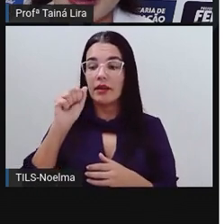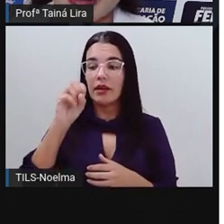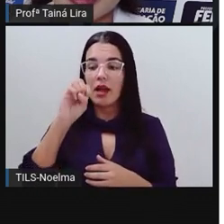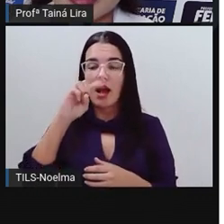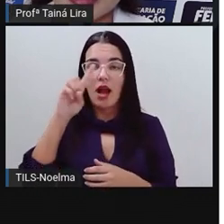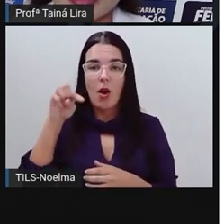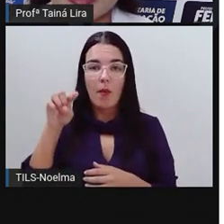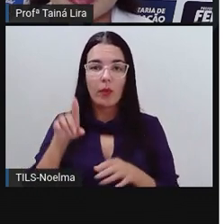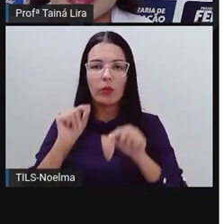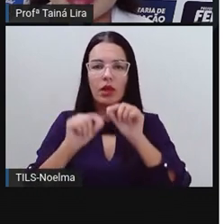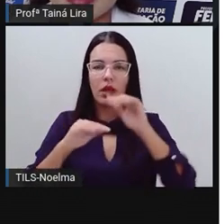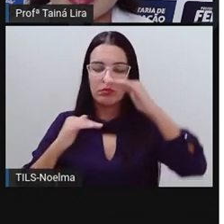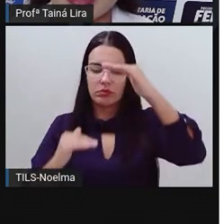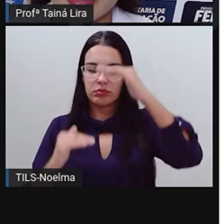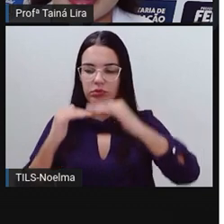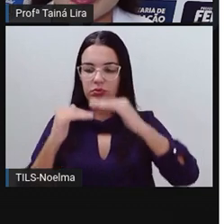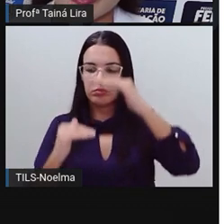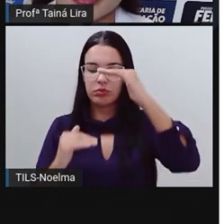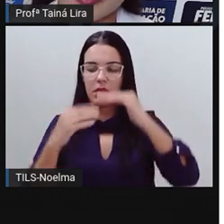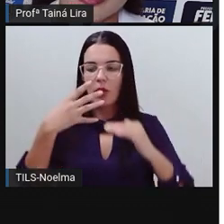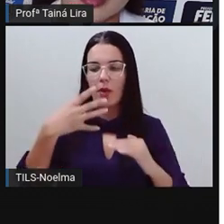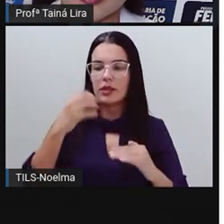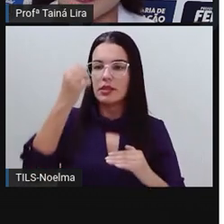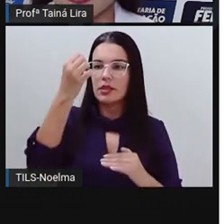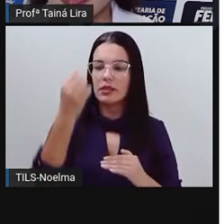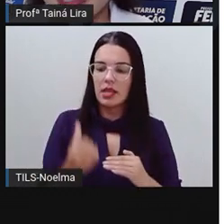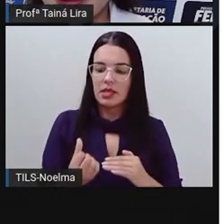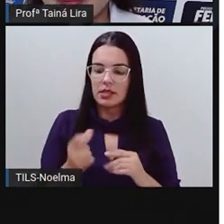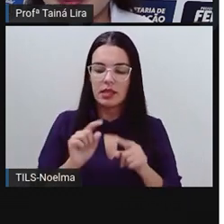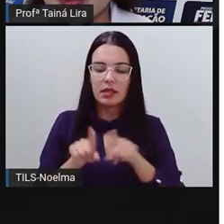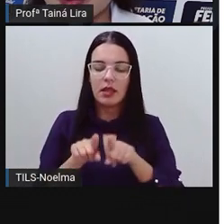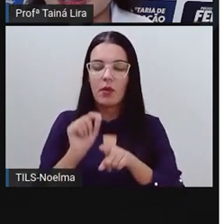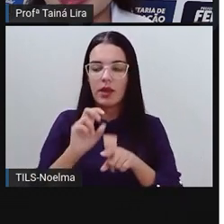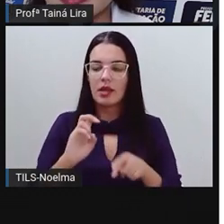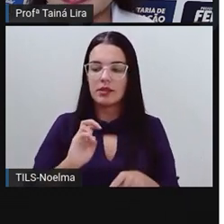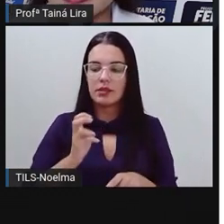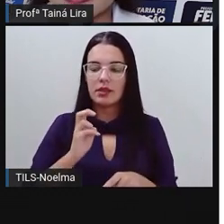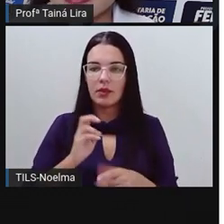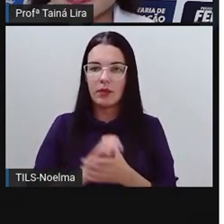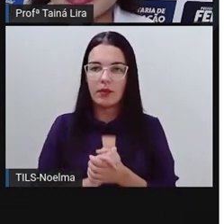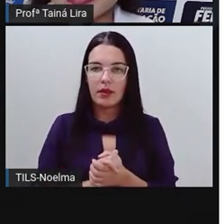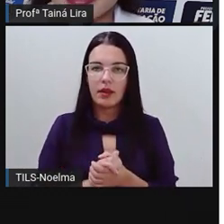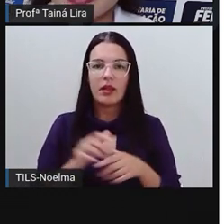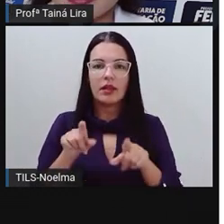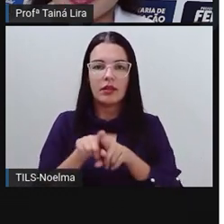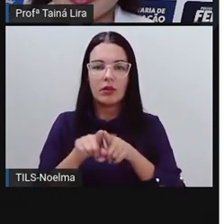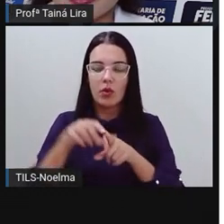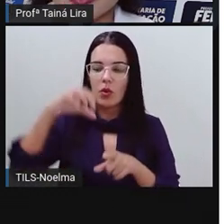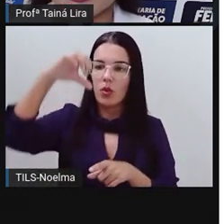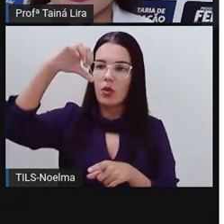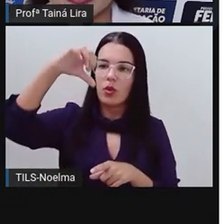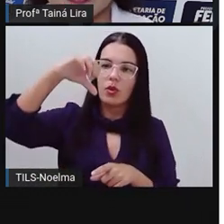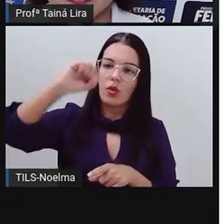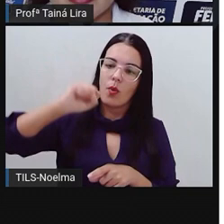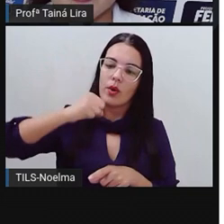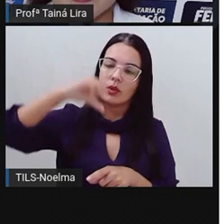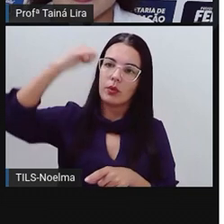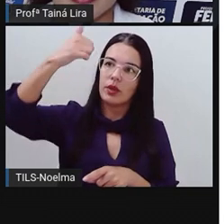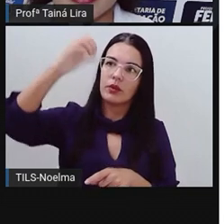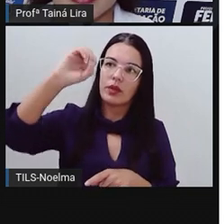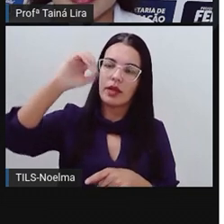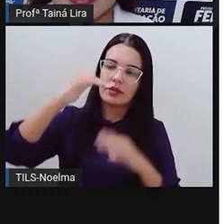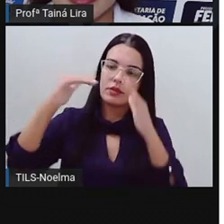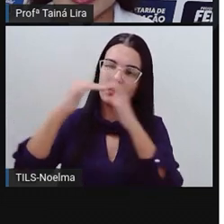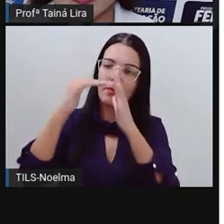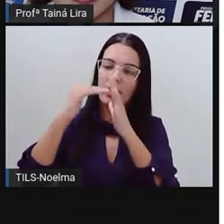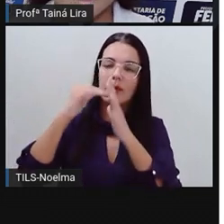o 4 e o 6, ó, é o número 5. E a rúcula, que também está entre o 8 e o 10, então,